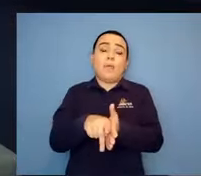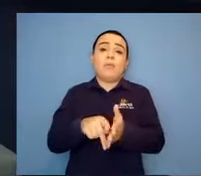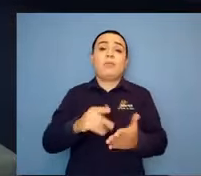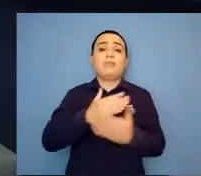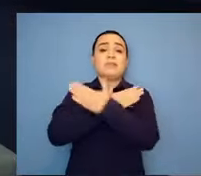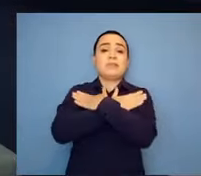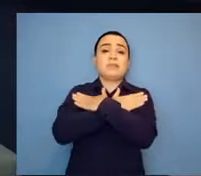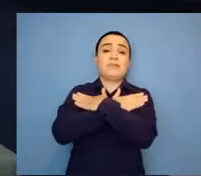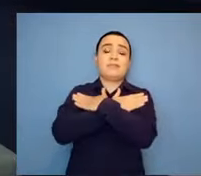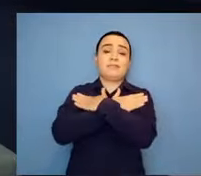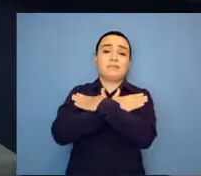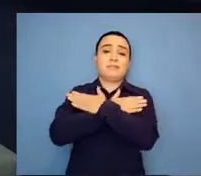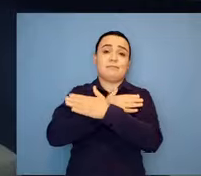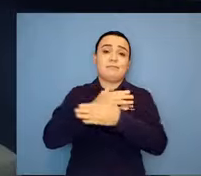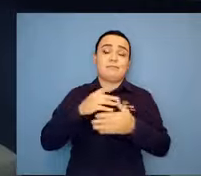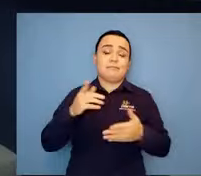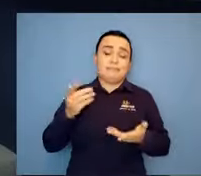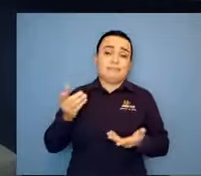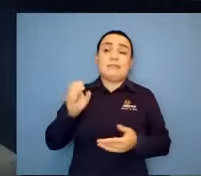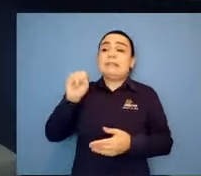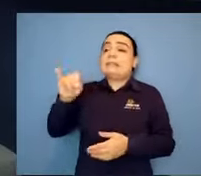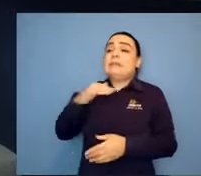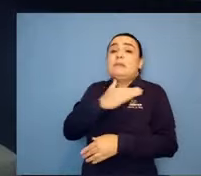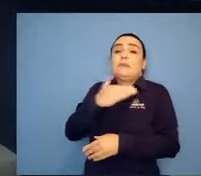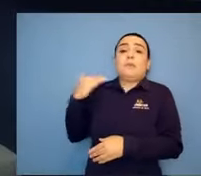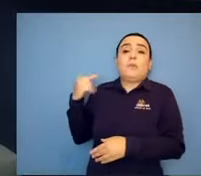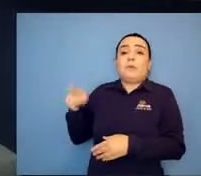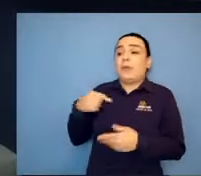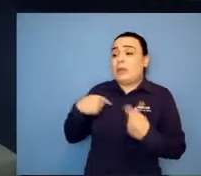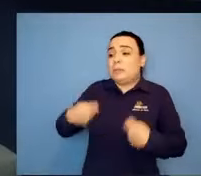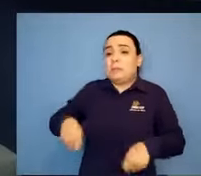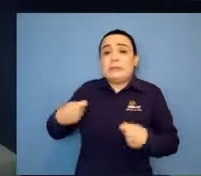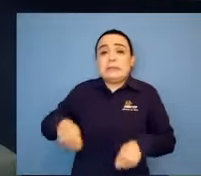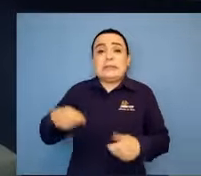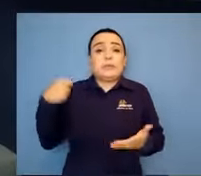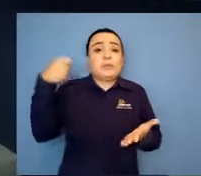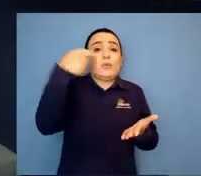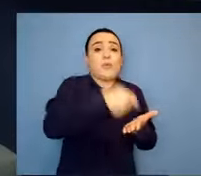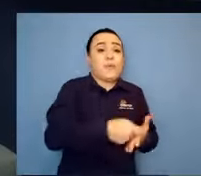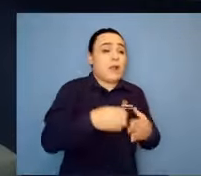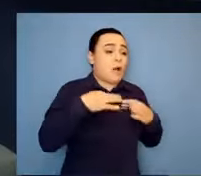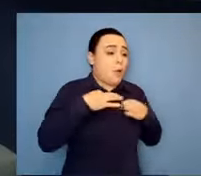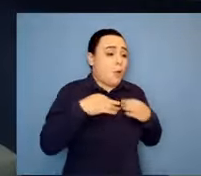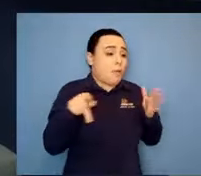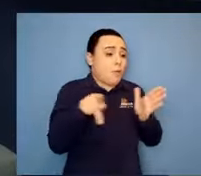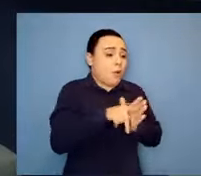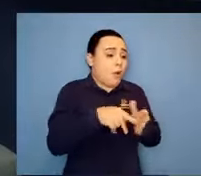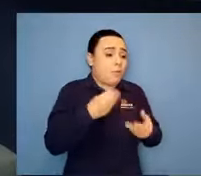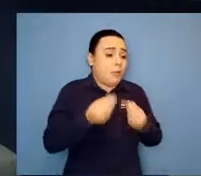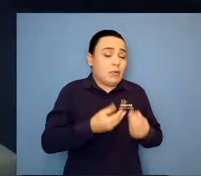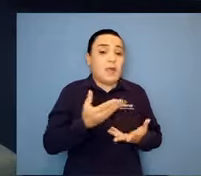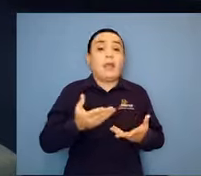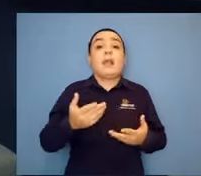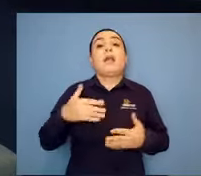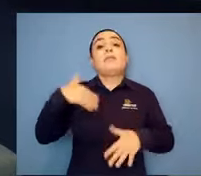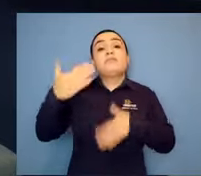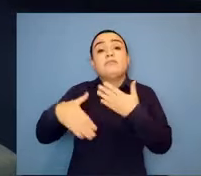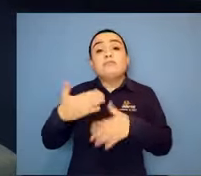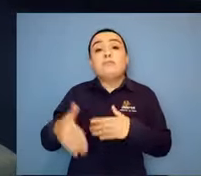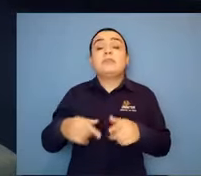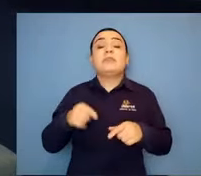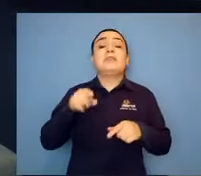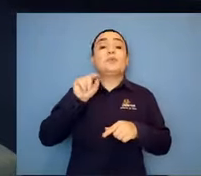de setembro. Sim. Então, linda, eu vou dar alta, né? Porque eu queria que Gabriel falecesse em casa. Eu não queria ir no hospital.